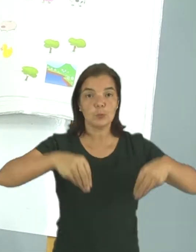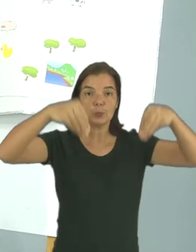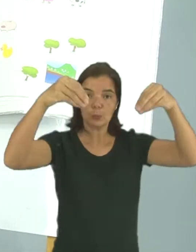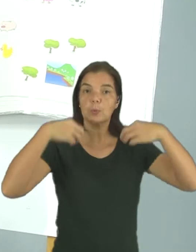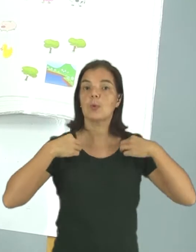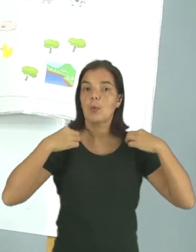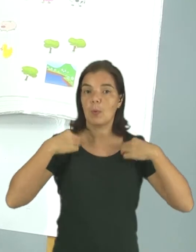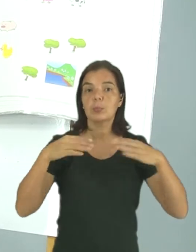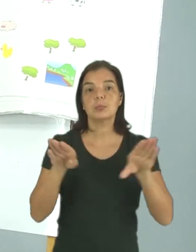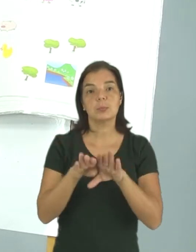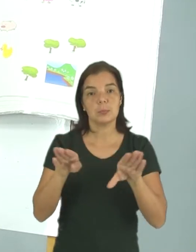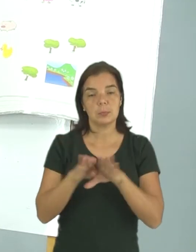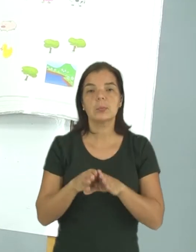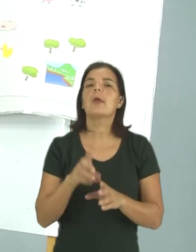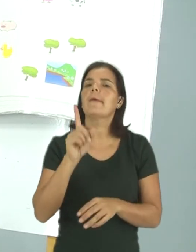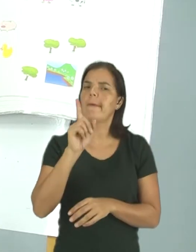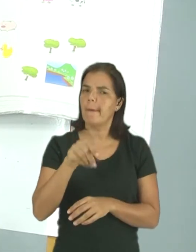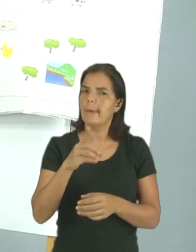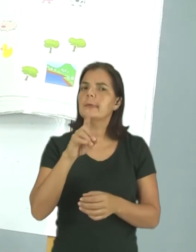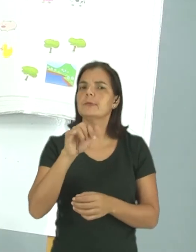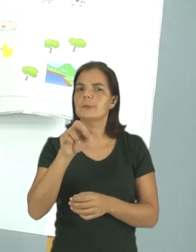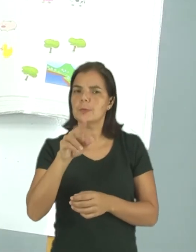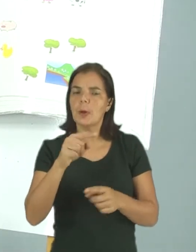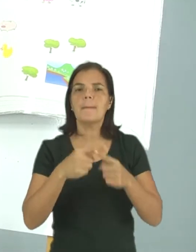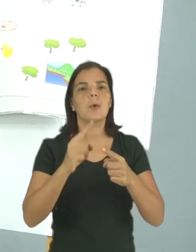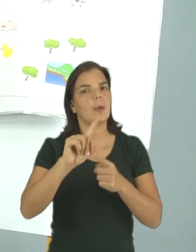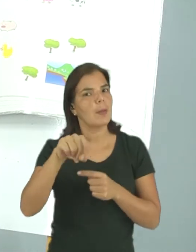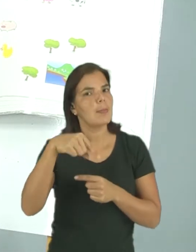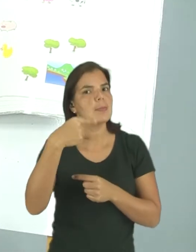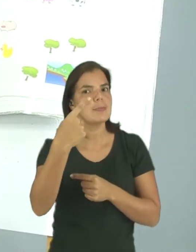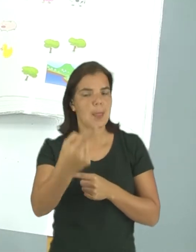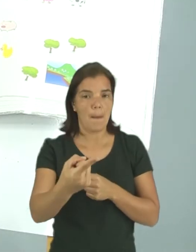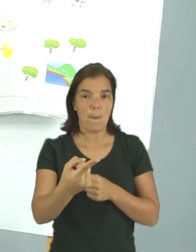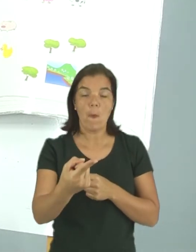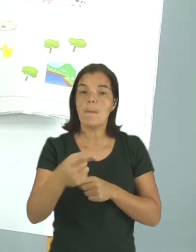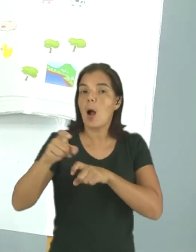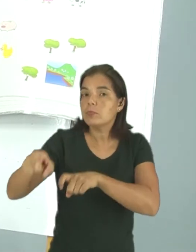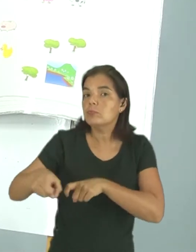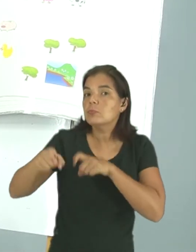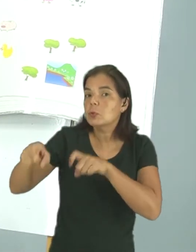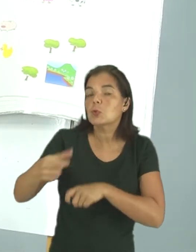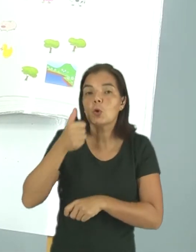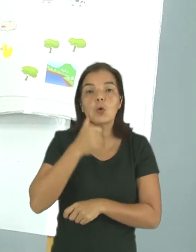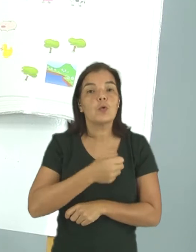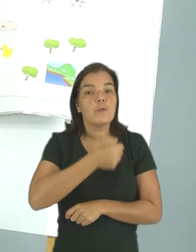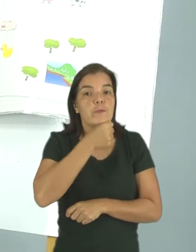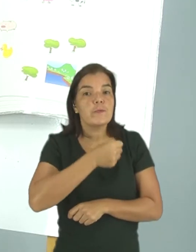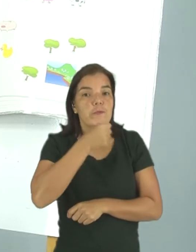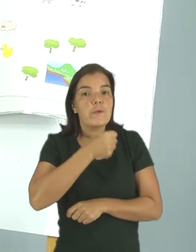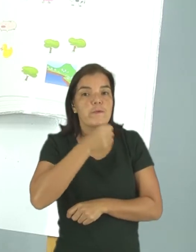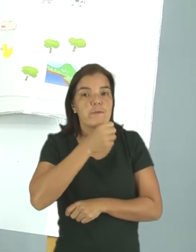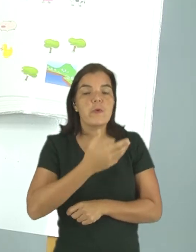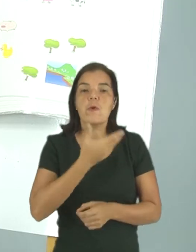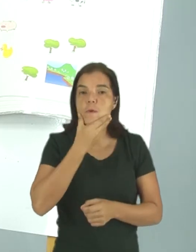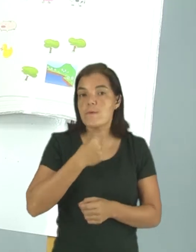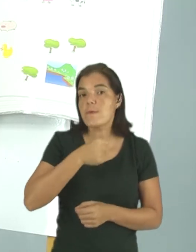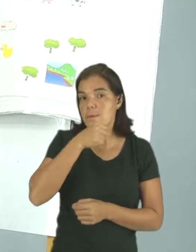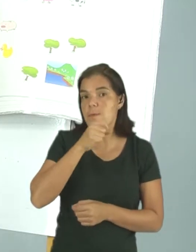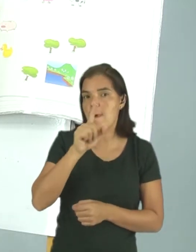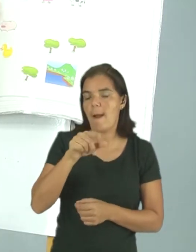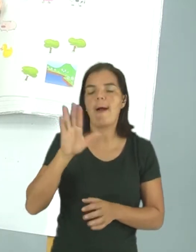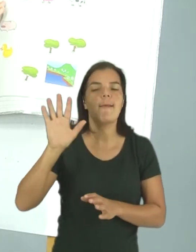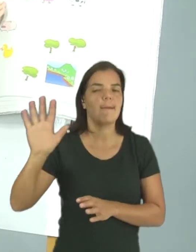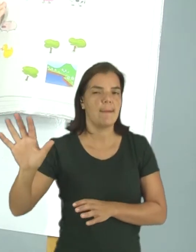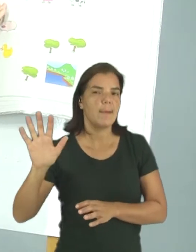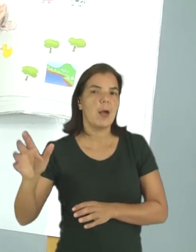roupas. E isso, diário. Porque depois nós vamos para o sítio do vovô. Amo ir para sítio do vovô, diário.